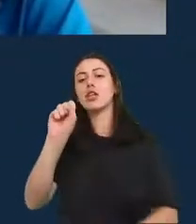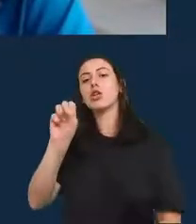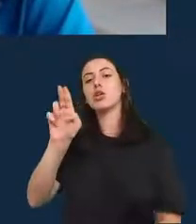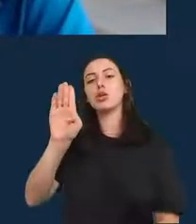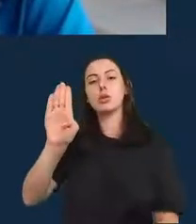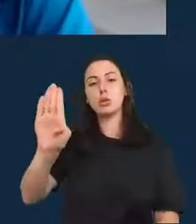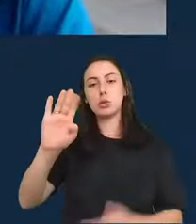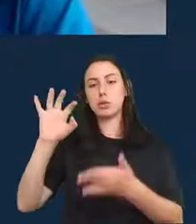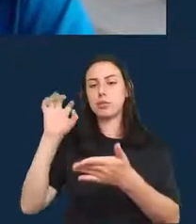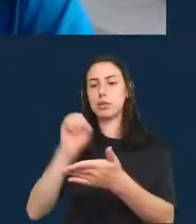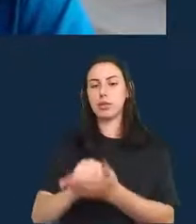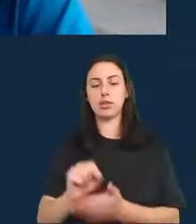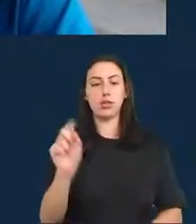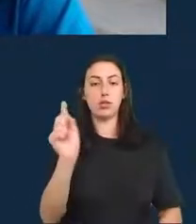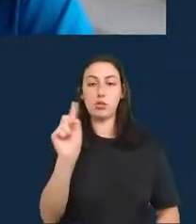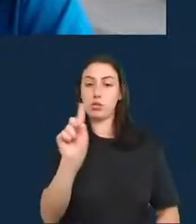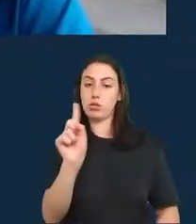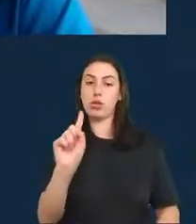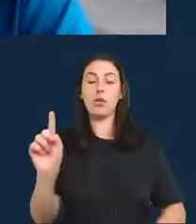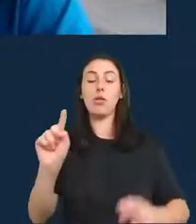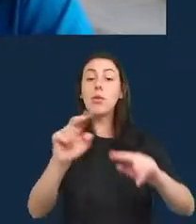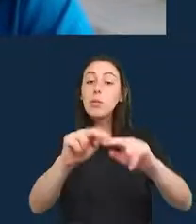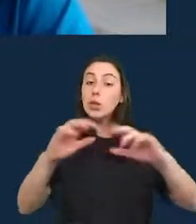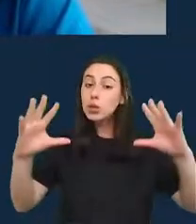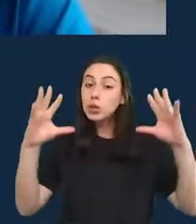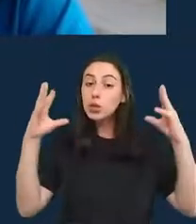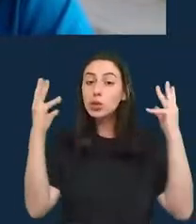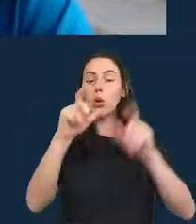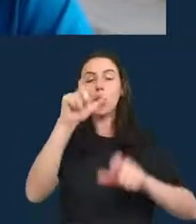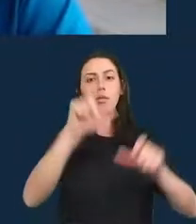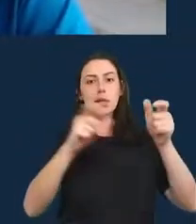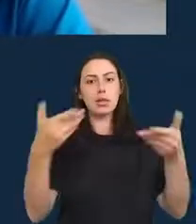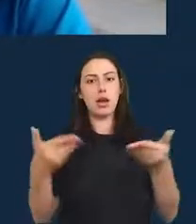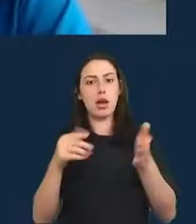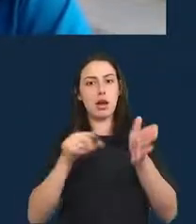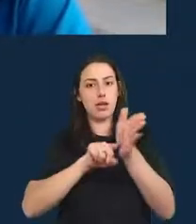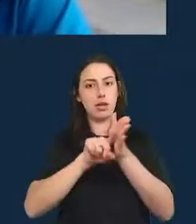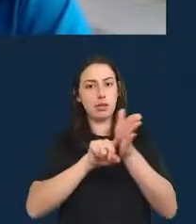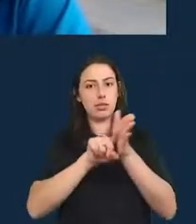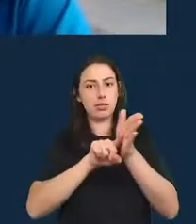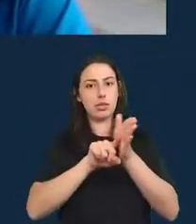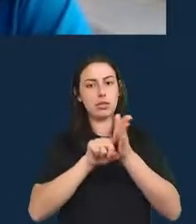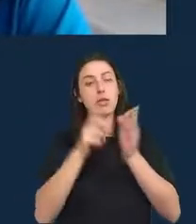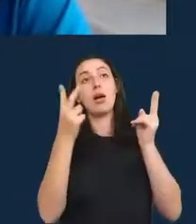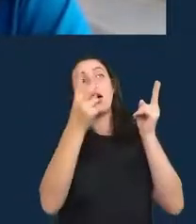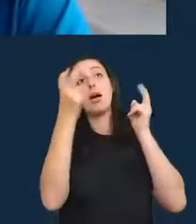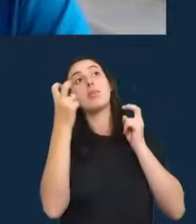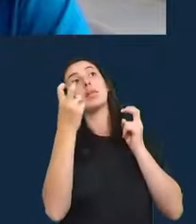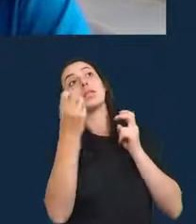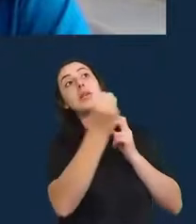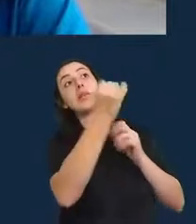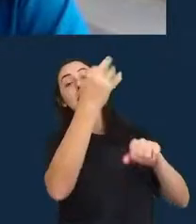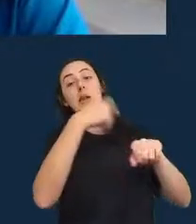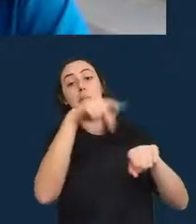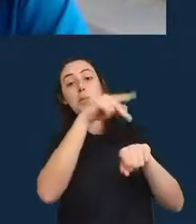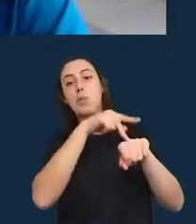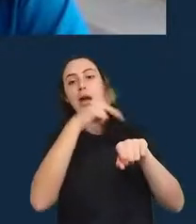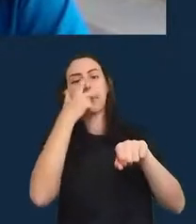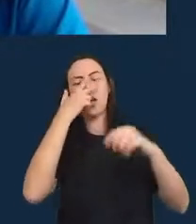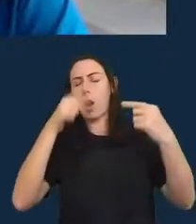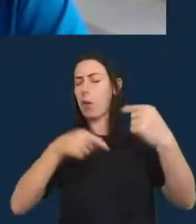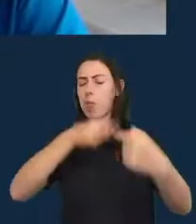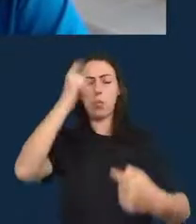eu acho que todo mundo que está pesquisando isso agora vê que para alguns países esses números simplesmente não refletem o número de mortes naquele país.